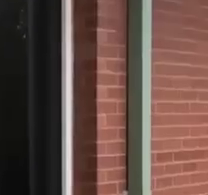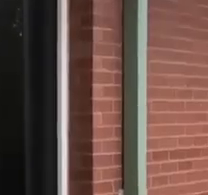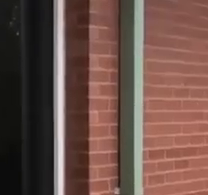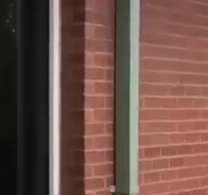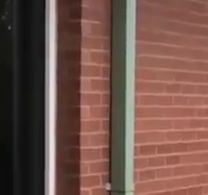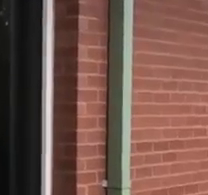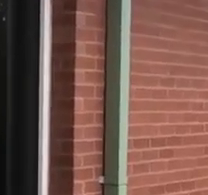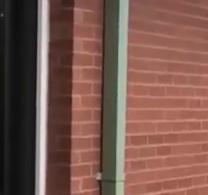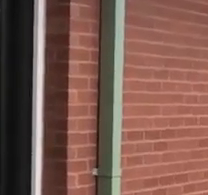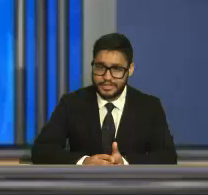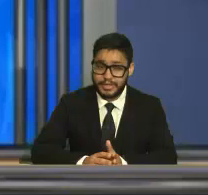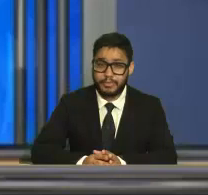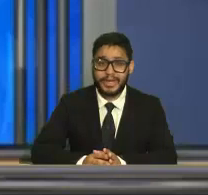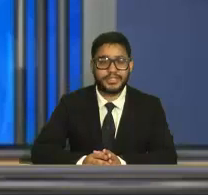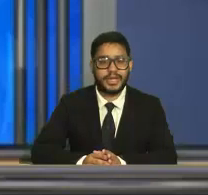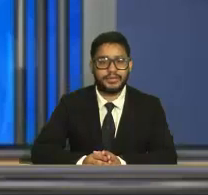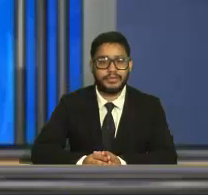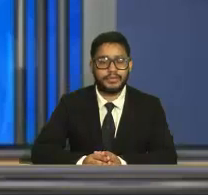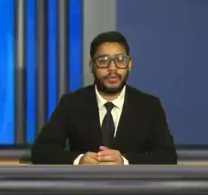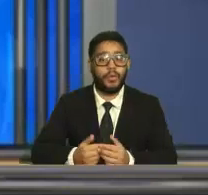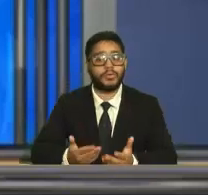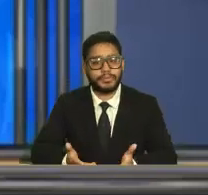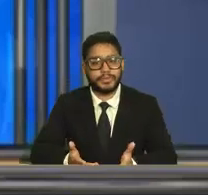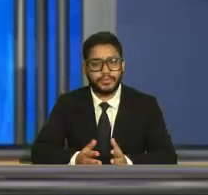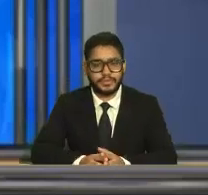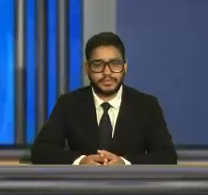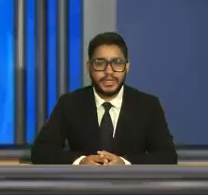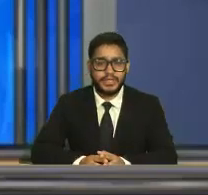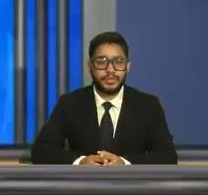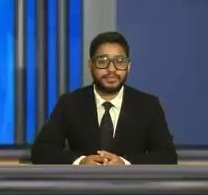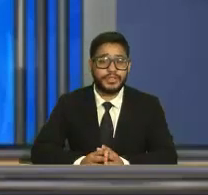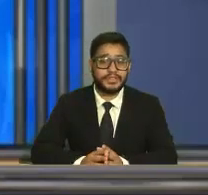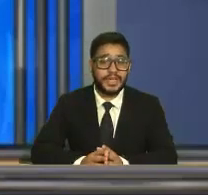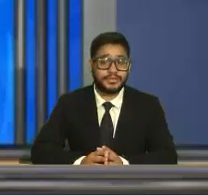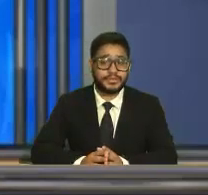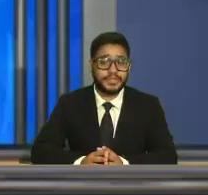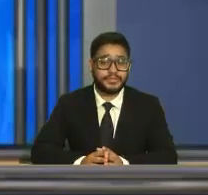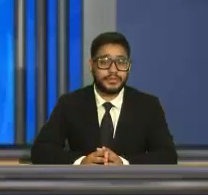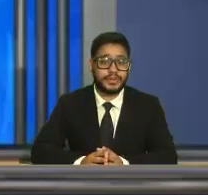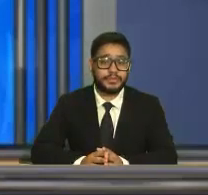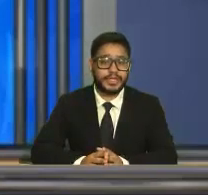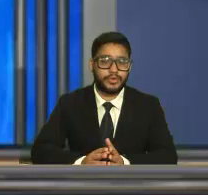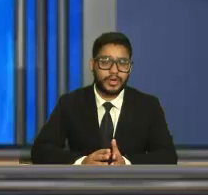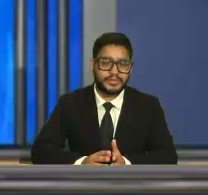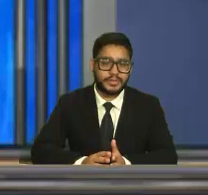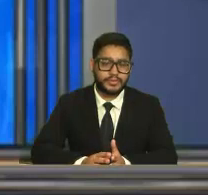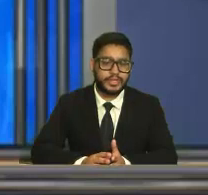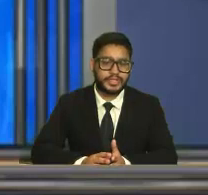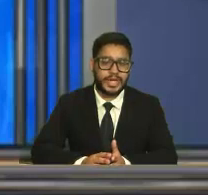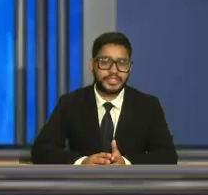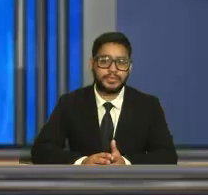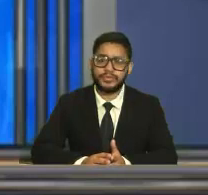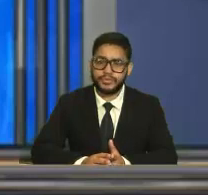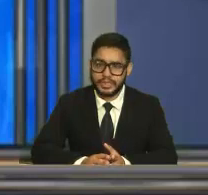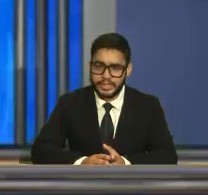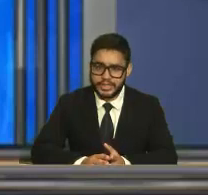precisar dele, sinta-se à vontade para compartilhar com outra pessoa Dois policiais conseguiram salvar uma idosa num